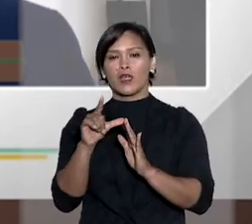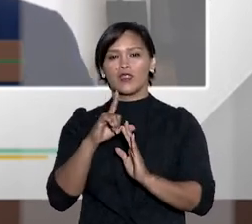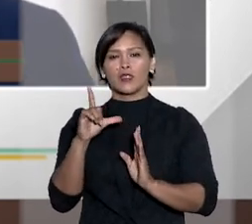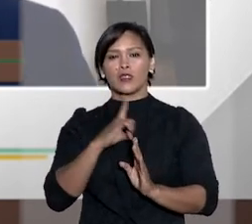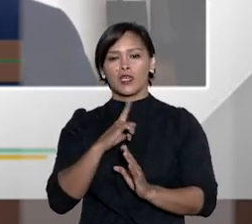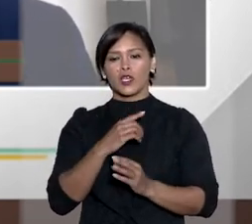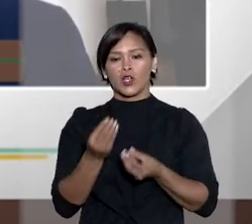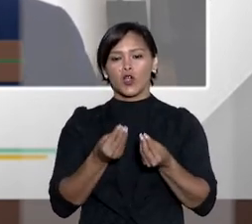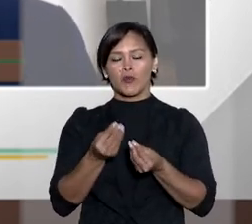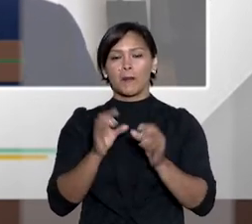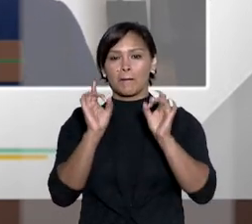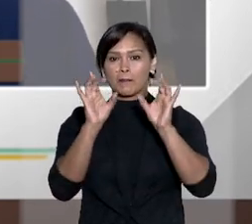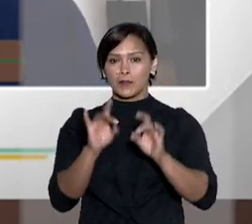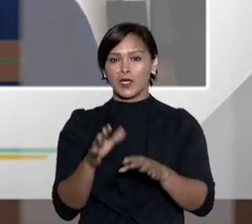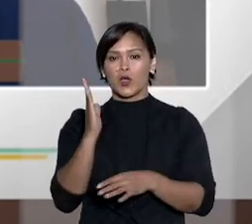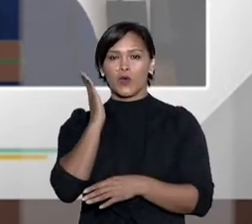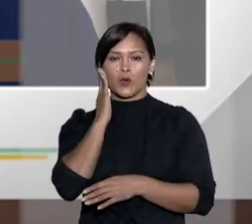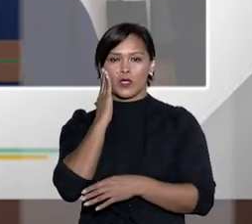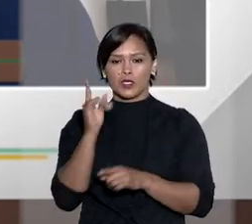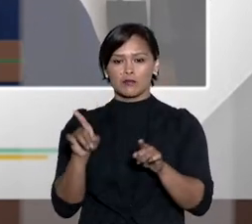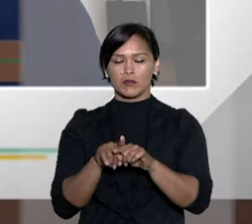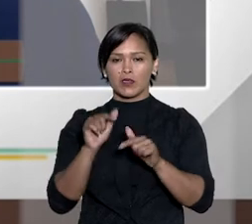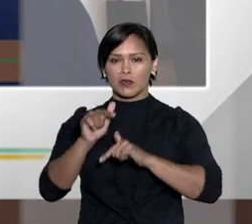compreensão da atividade judicial